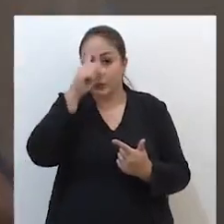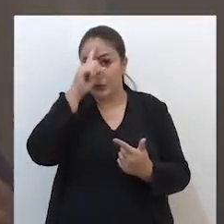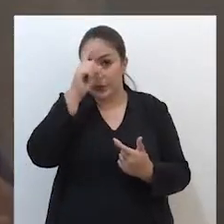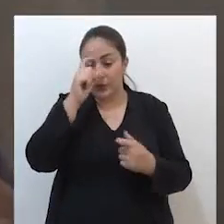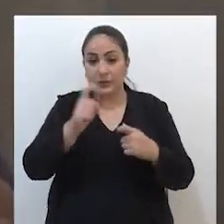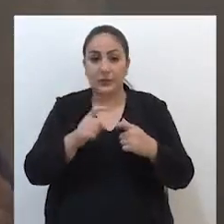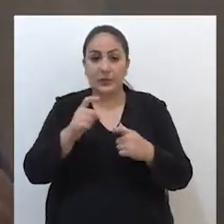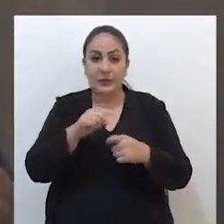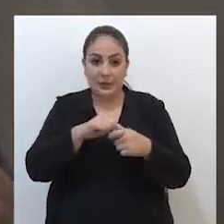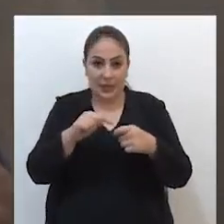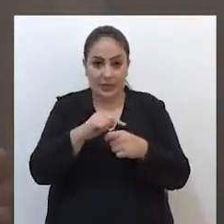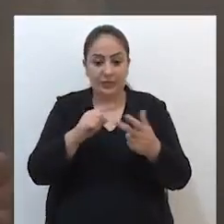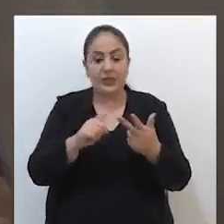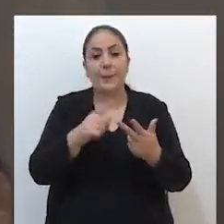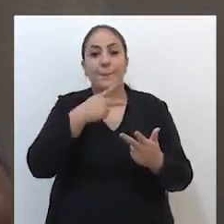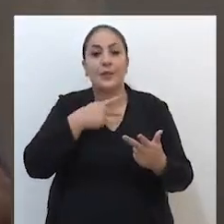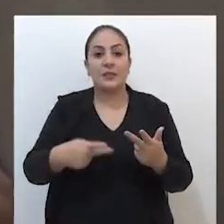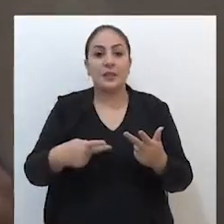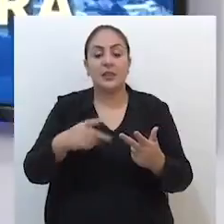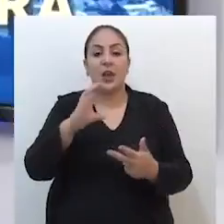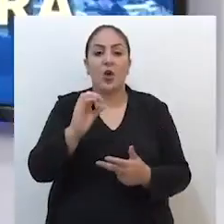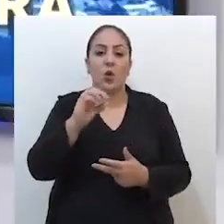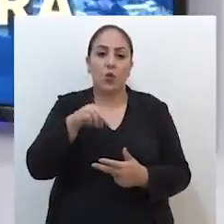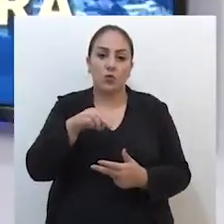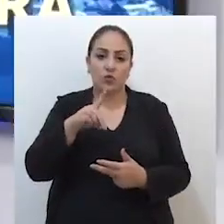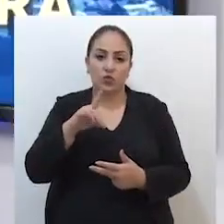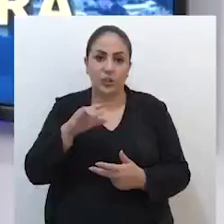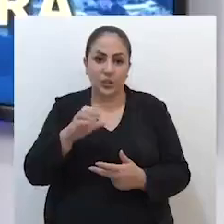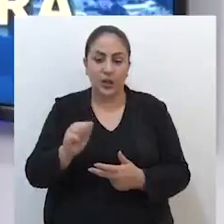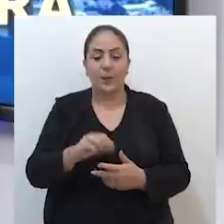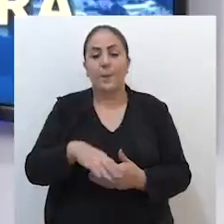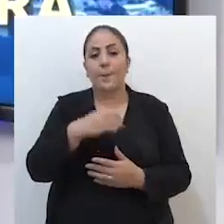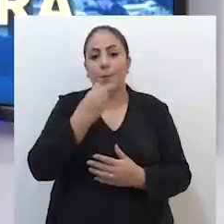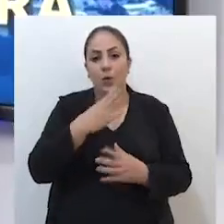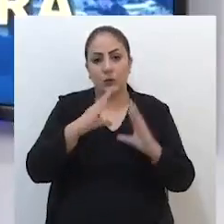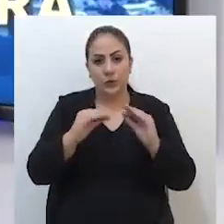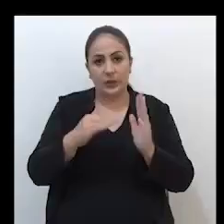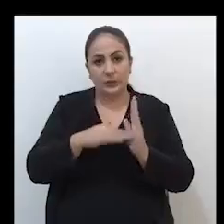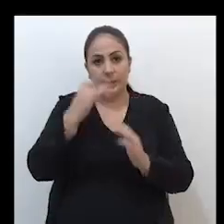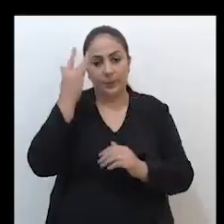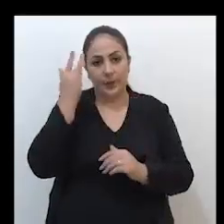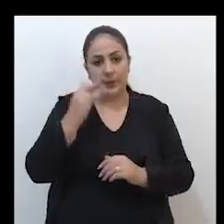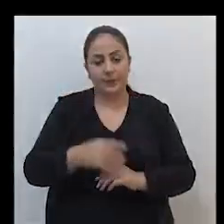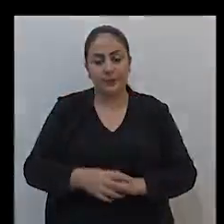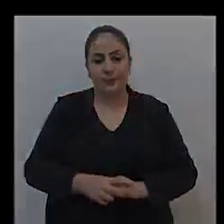cidade e presidente do Condica. Uma boa noite e até amanhã.